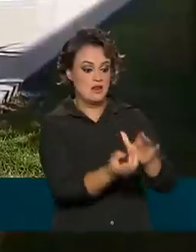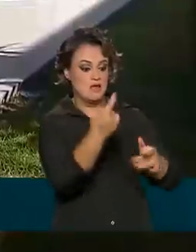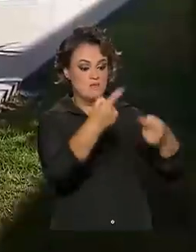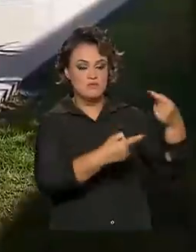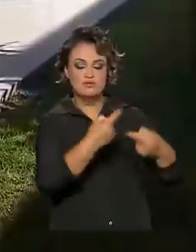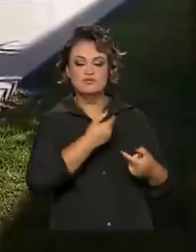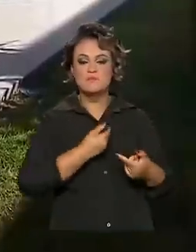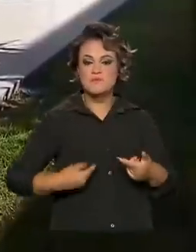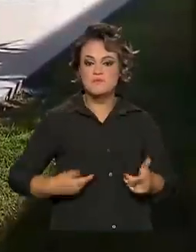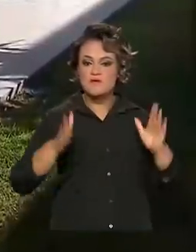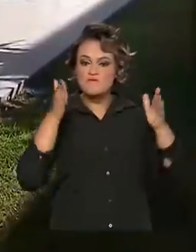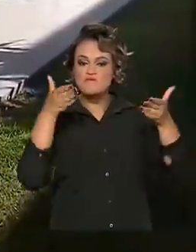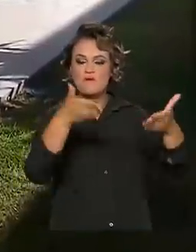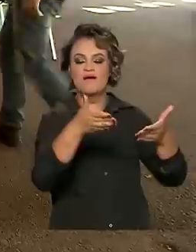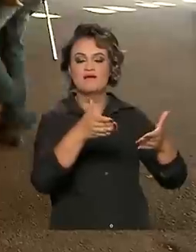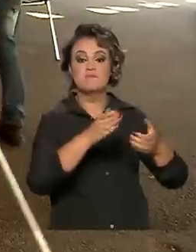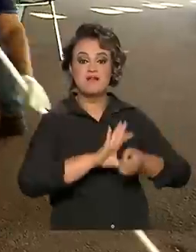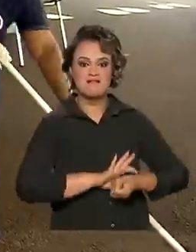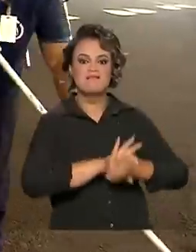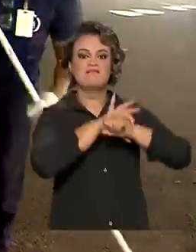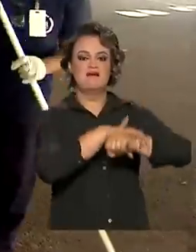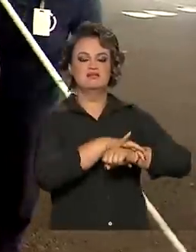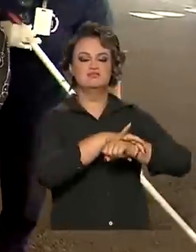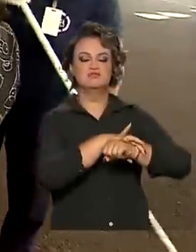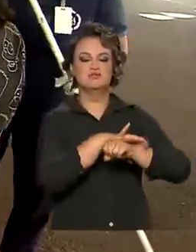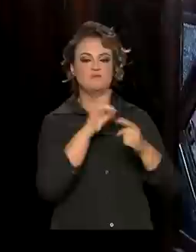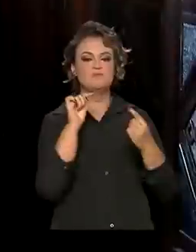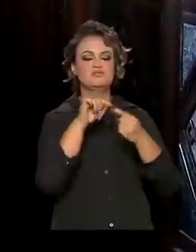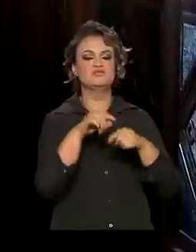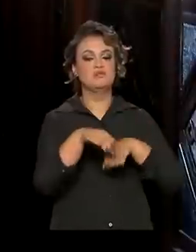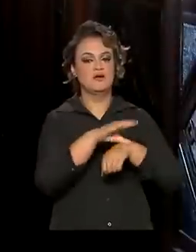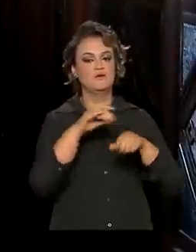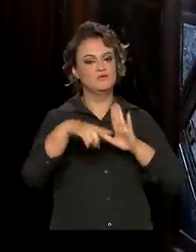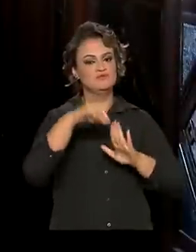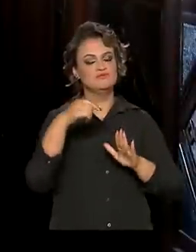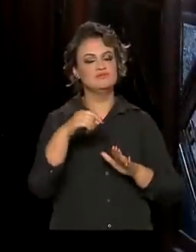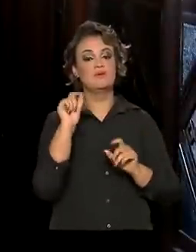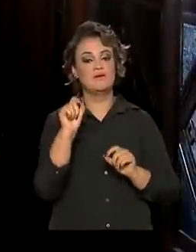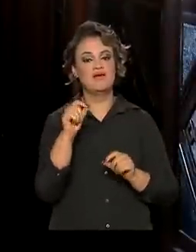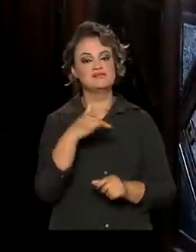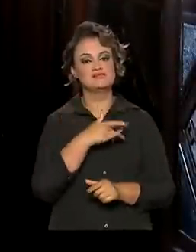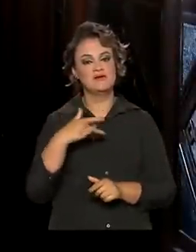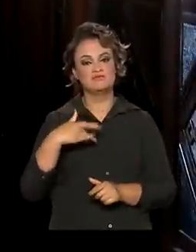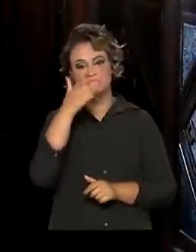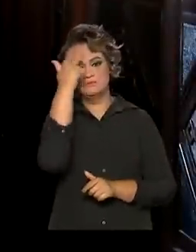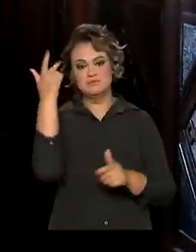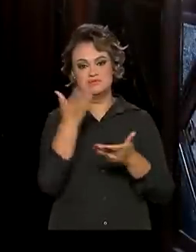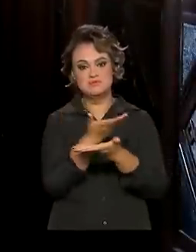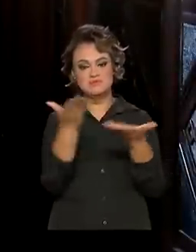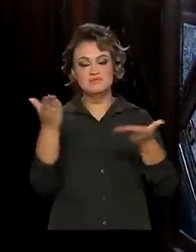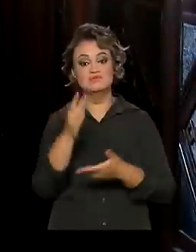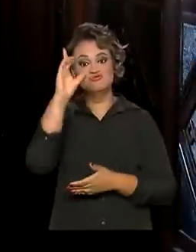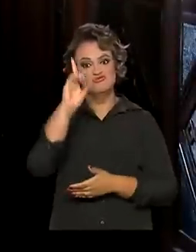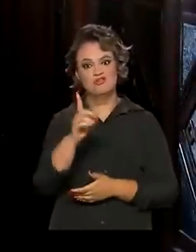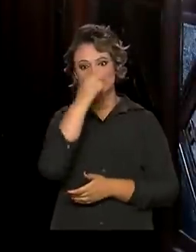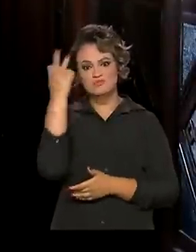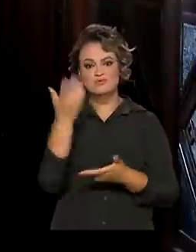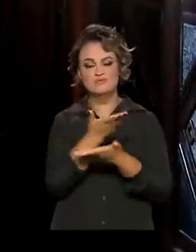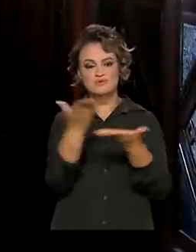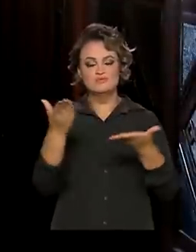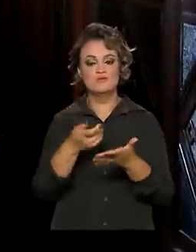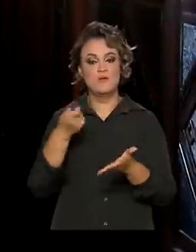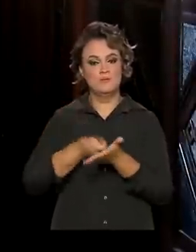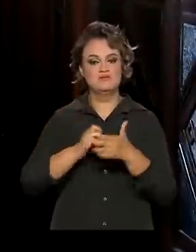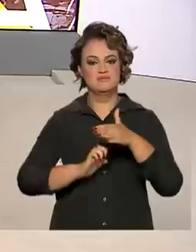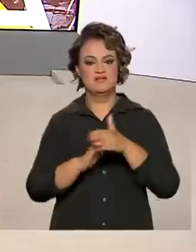voltadas para garantir o lema da nossa Constituição, saúde para todos, a saúde como um direito de todos e um dever